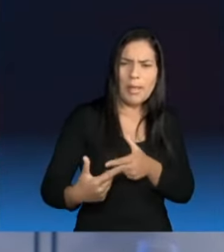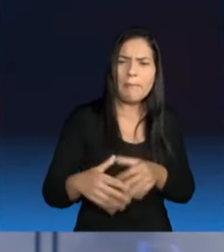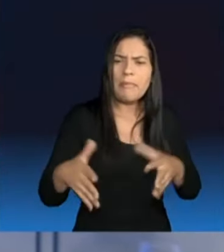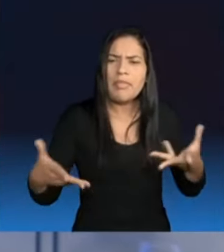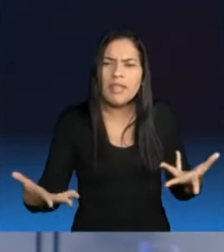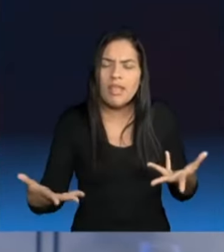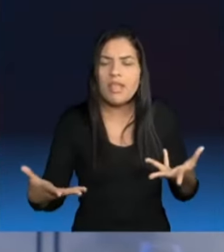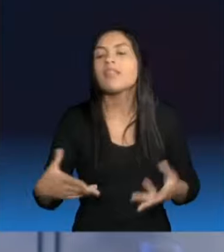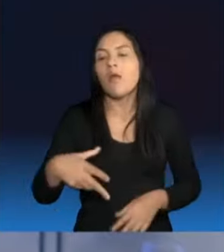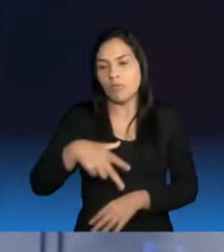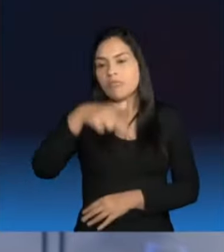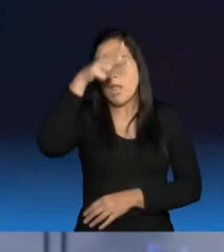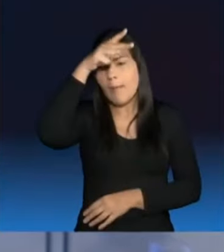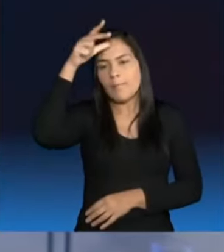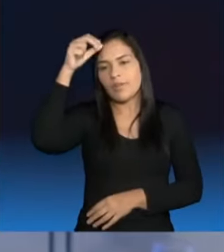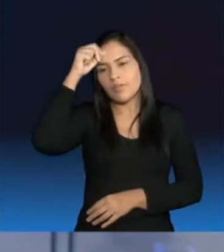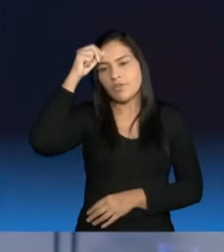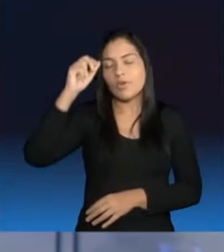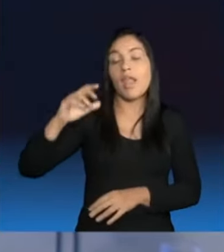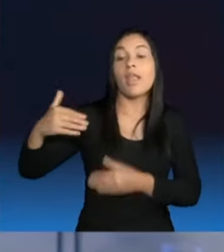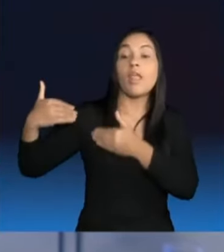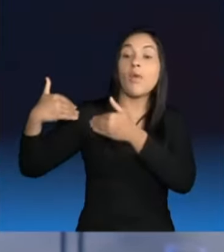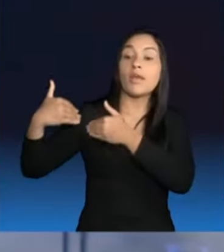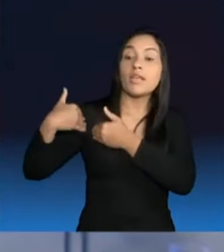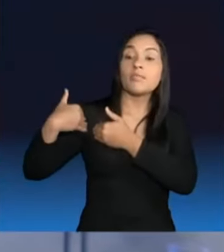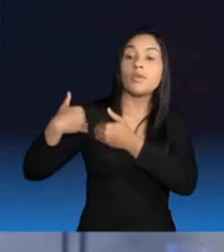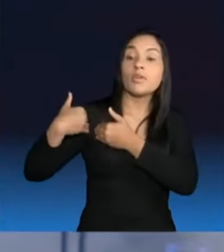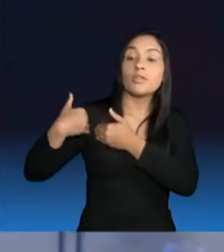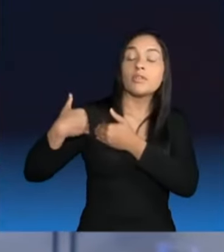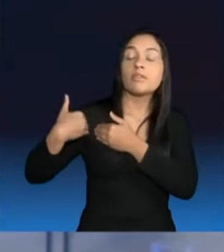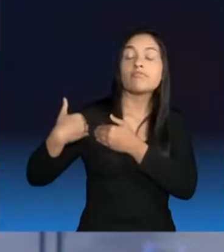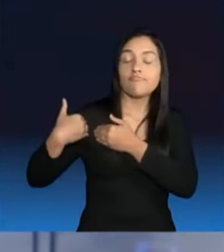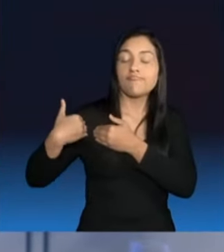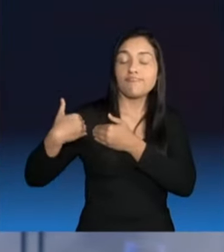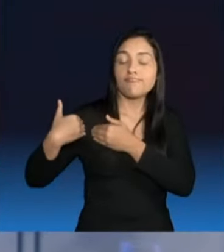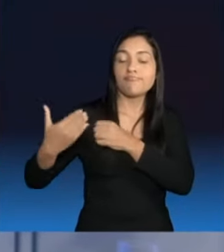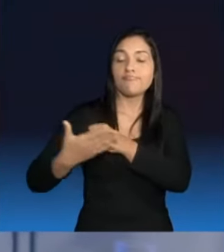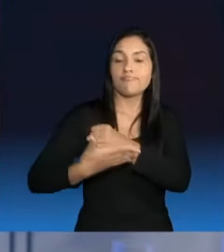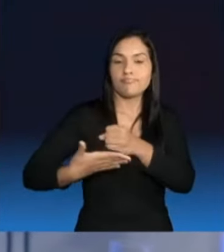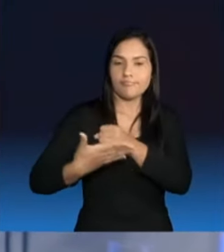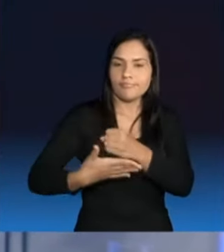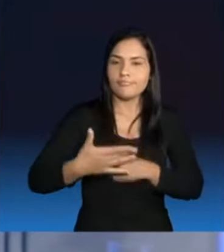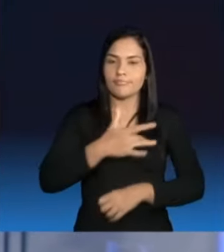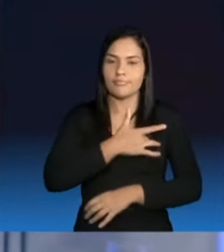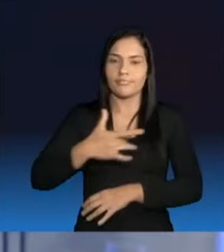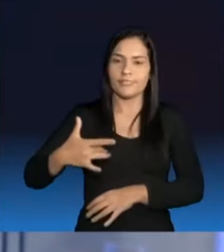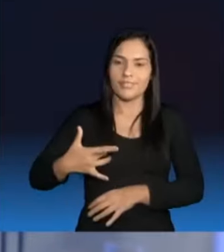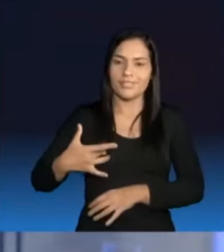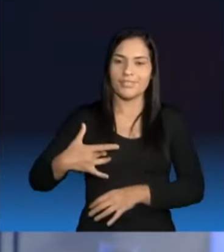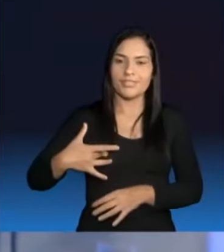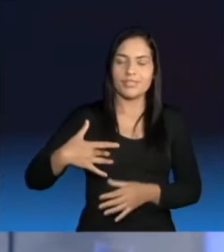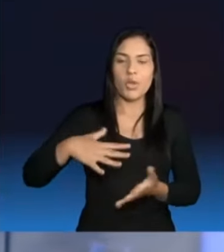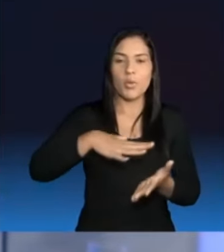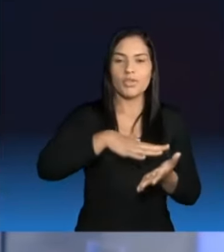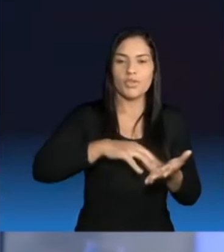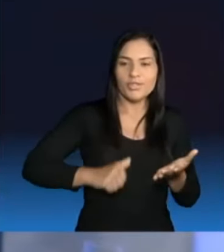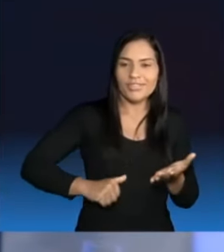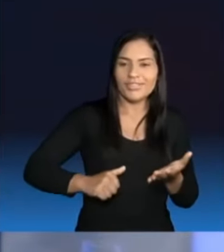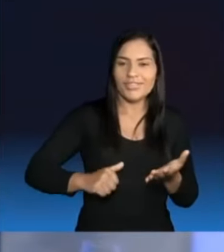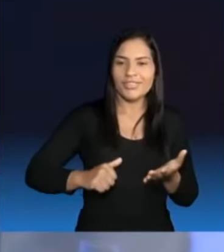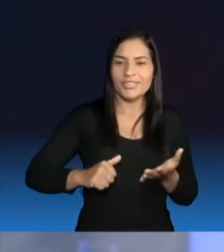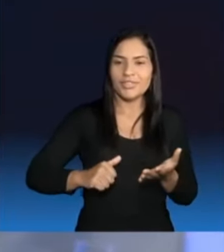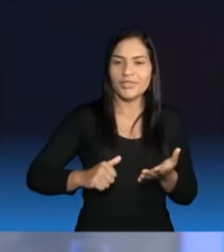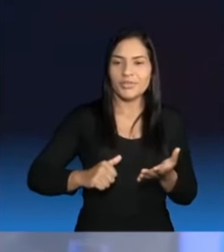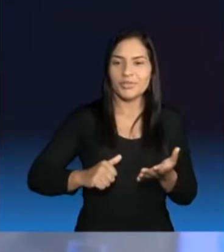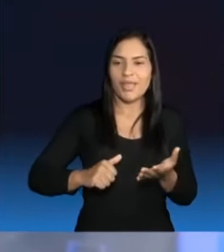saúde. Na verdade, quando tem posturas como a que o município está tendo, de querer tirar o fornecimento de insulina do ProSUS,